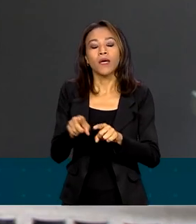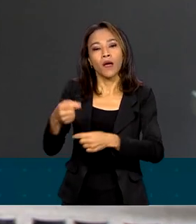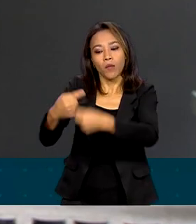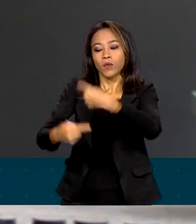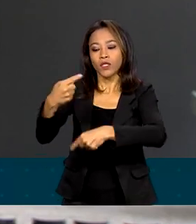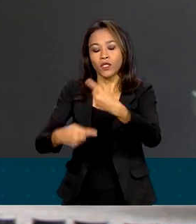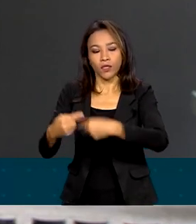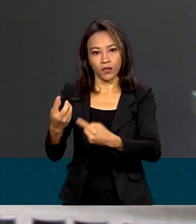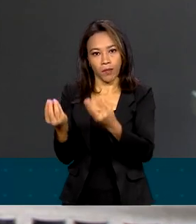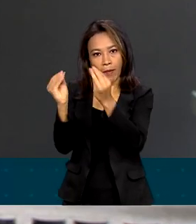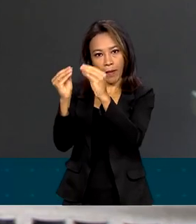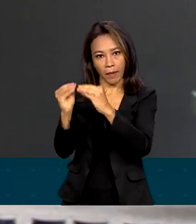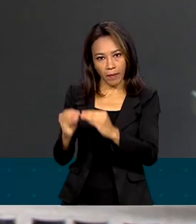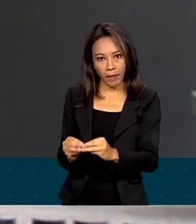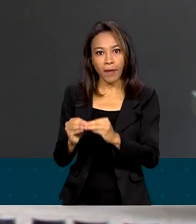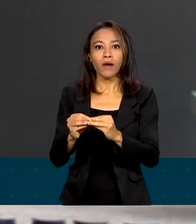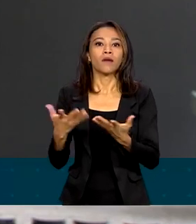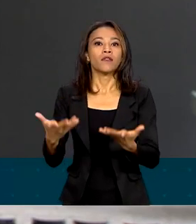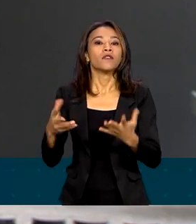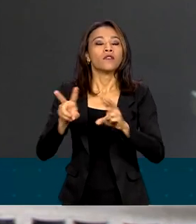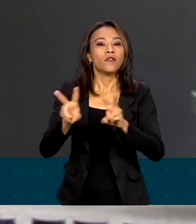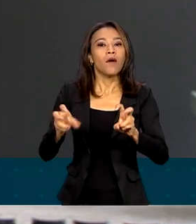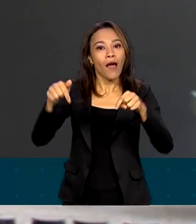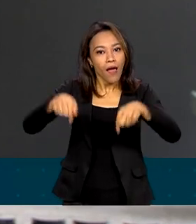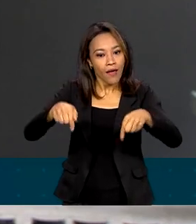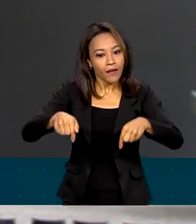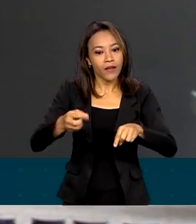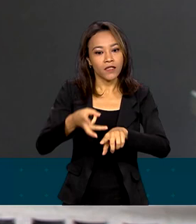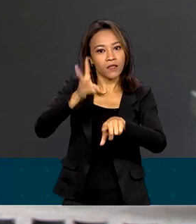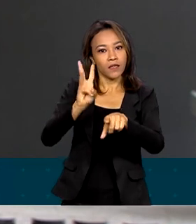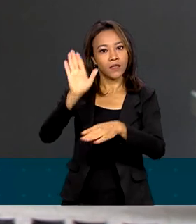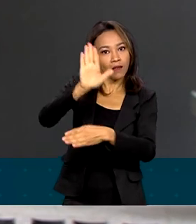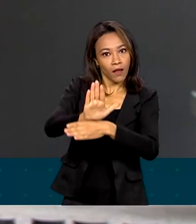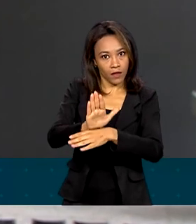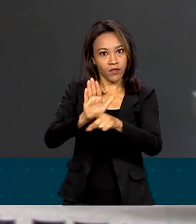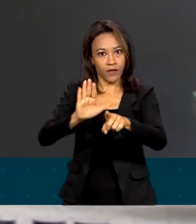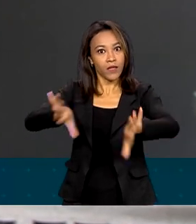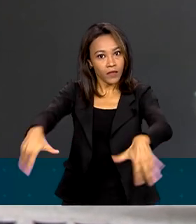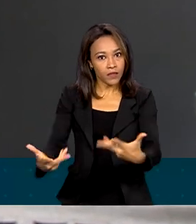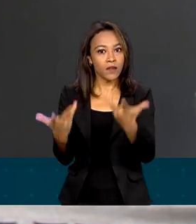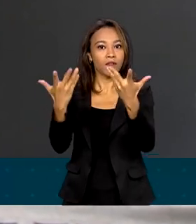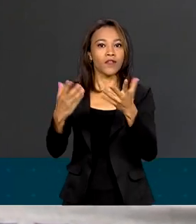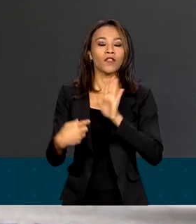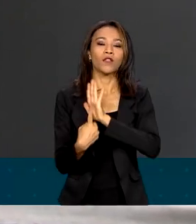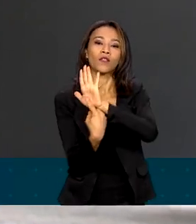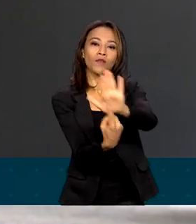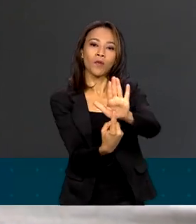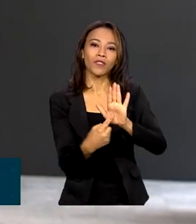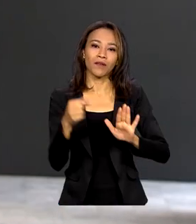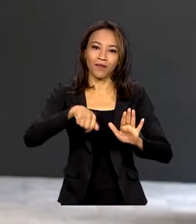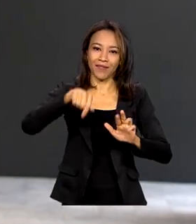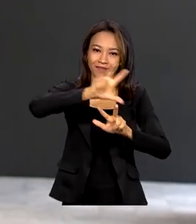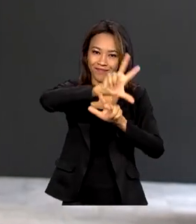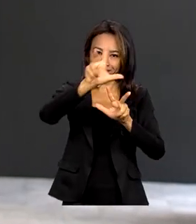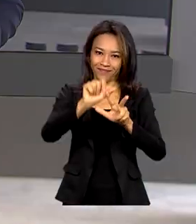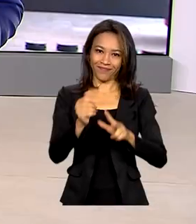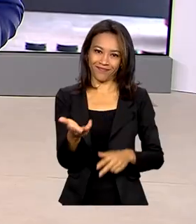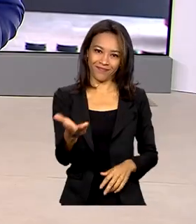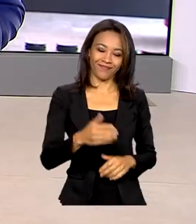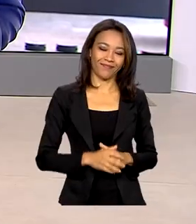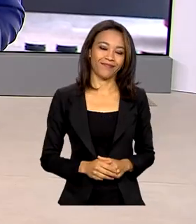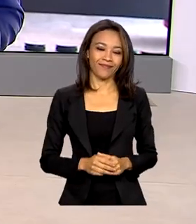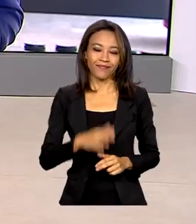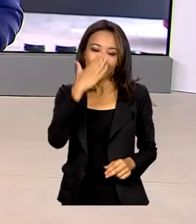acontece às 3 horas da tarde, aqui no Palácio do Planalto, com transmissão pela TV Brasil. Eu volto com você, Vanessa. Ok,